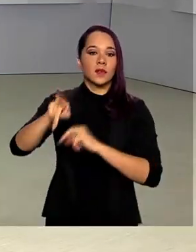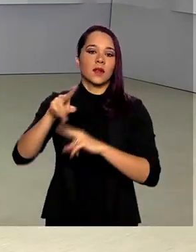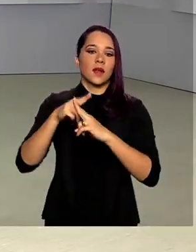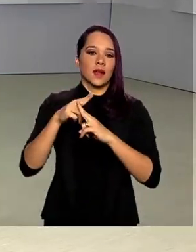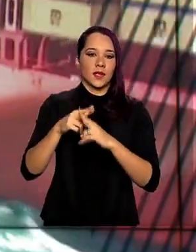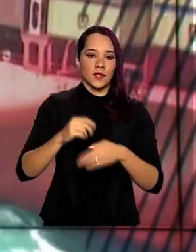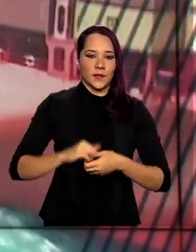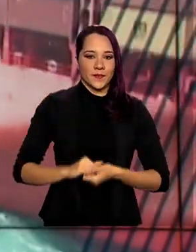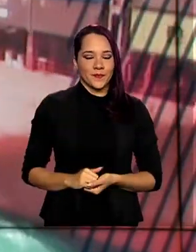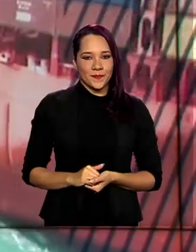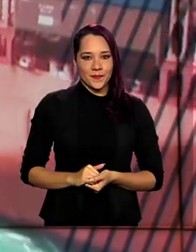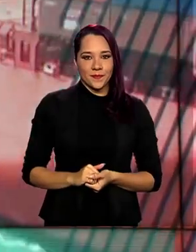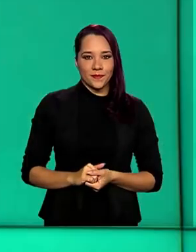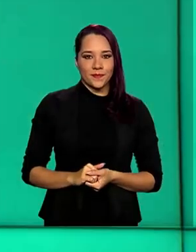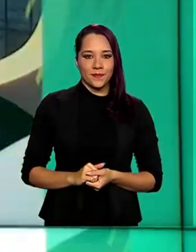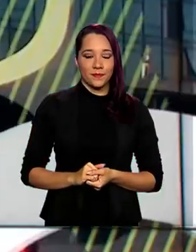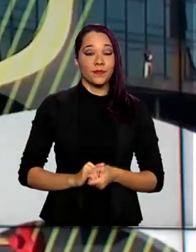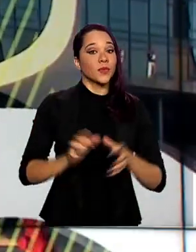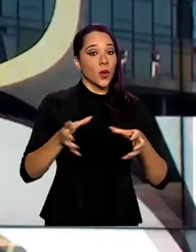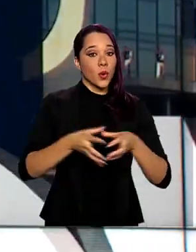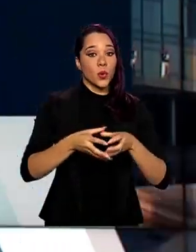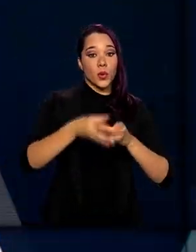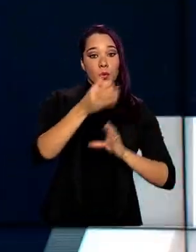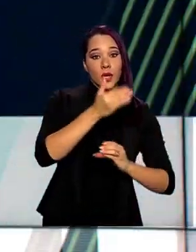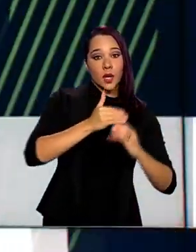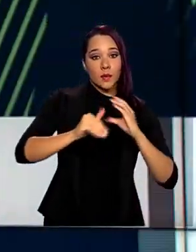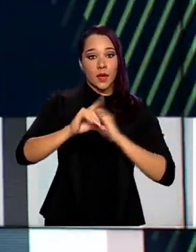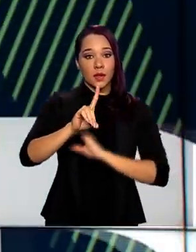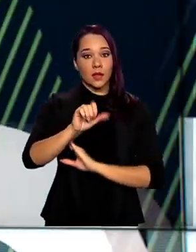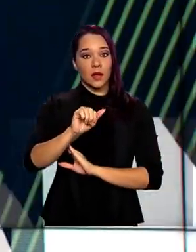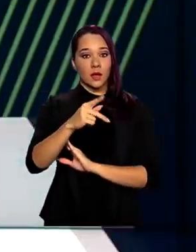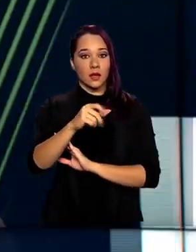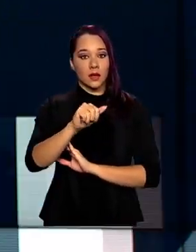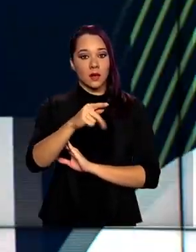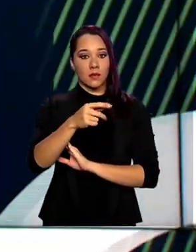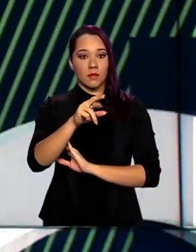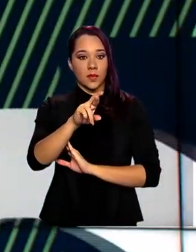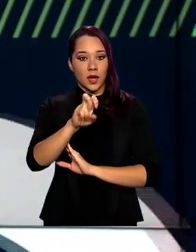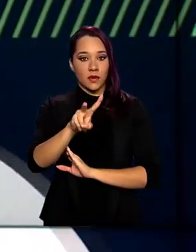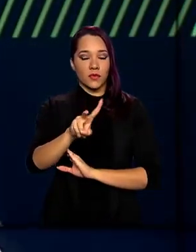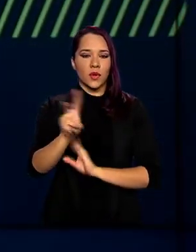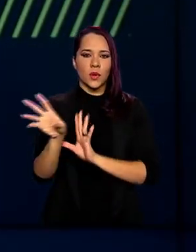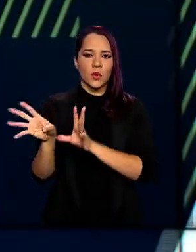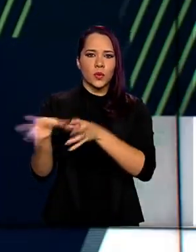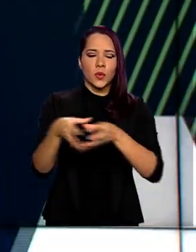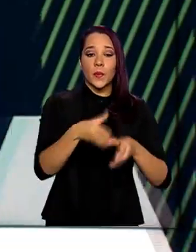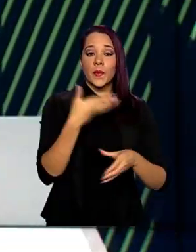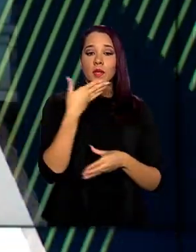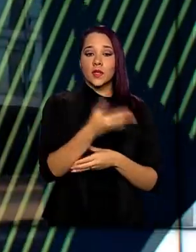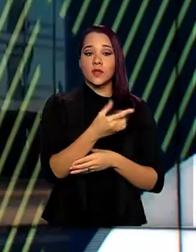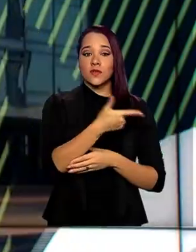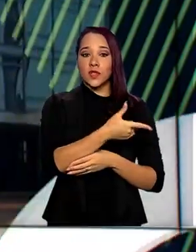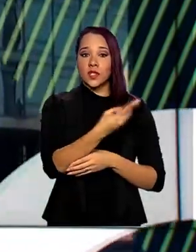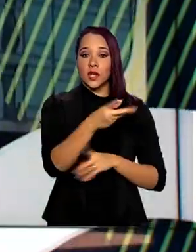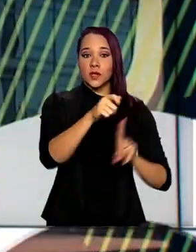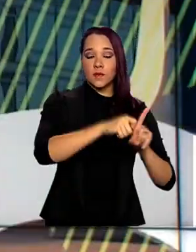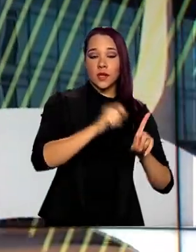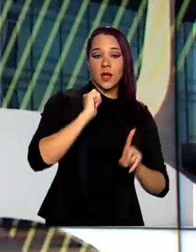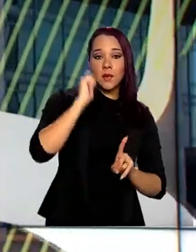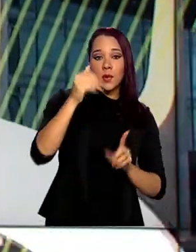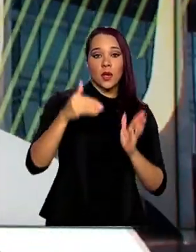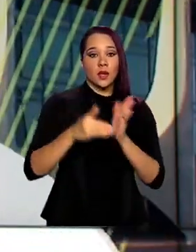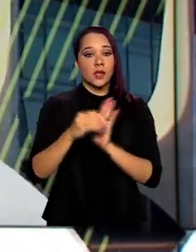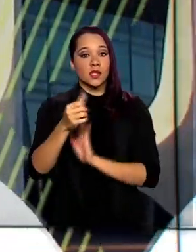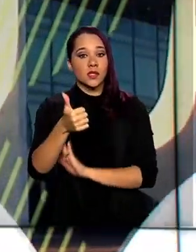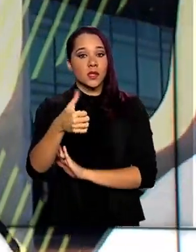à Caixa. O lote encaminhado pela Dataprev englobou os pedidos realizados entre 23 de abril e 19